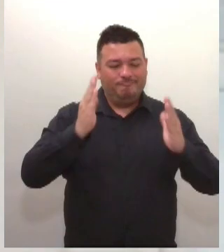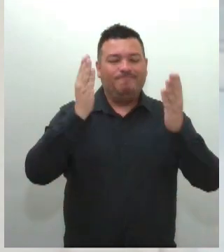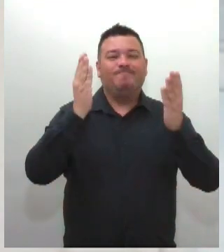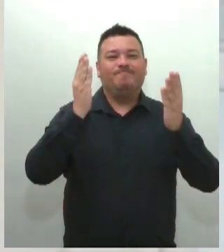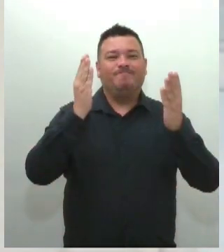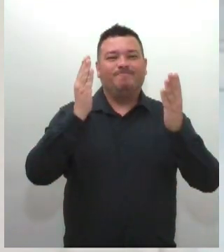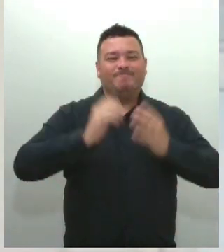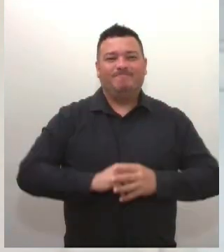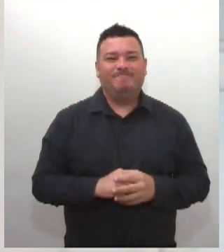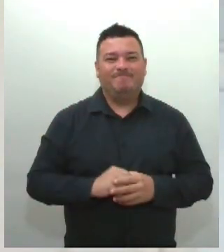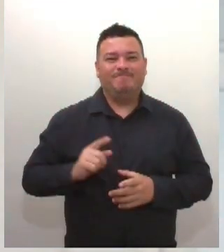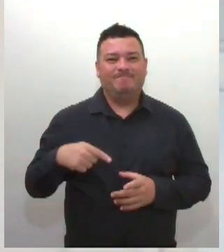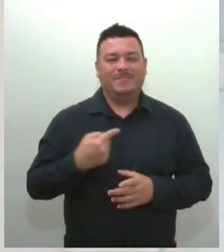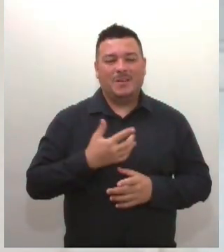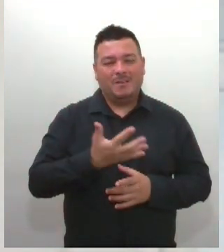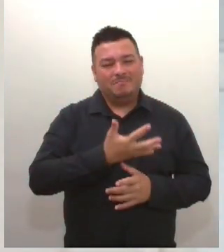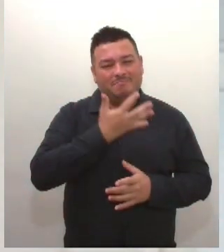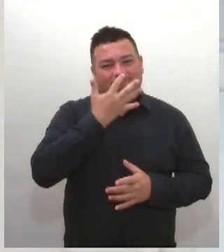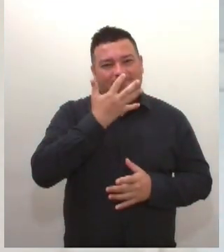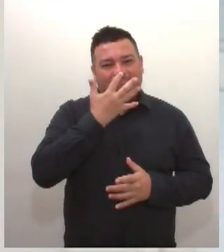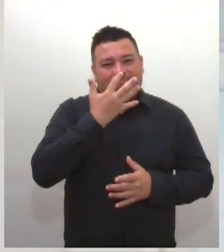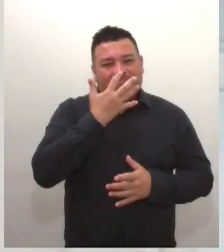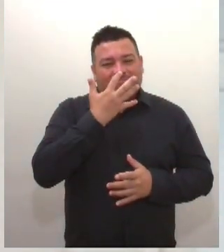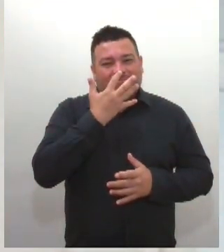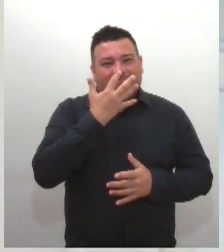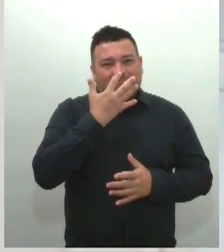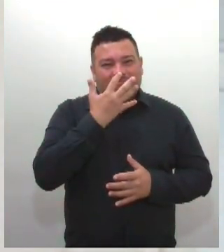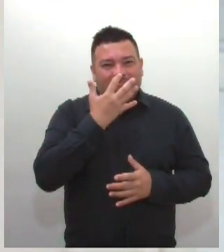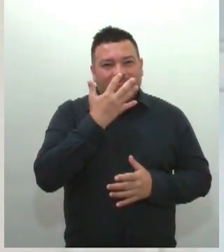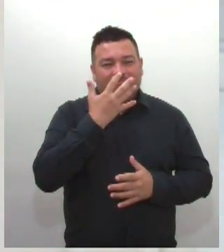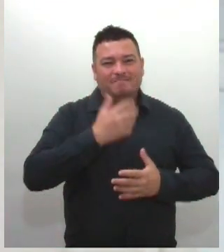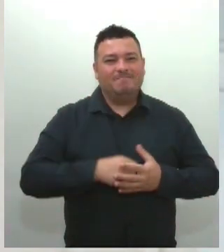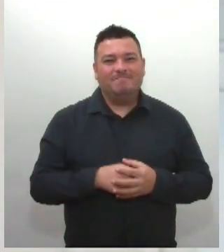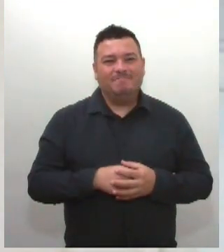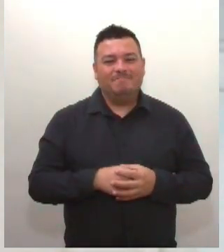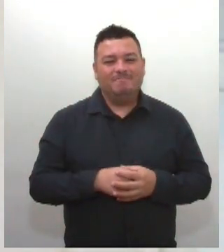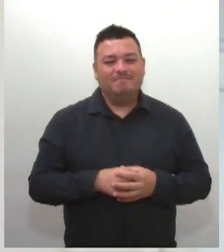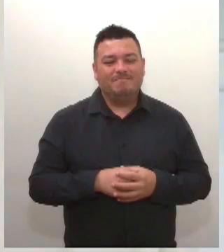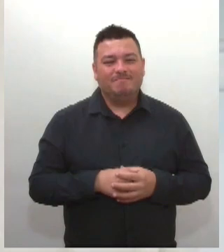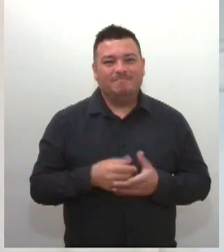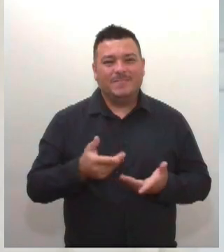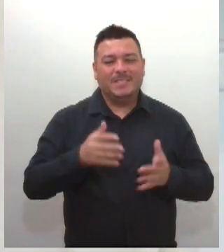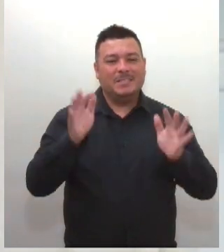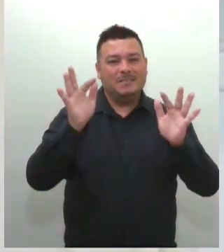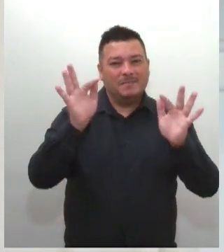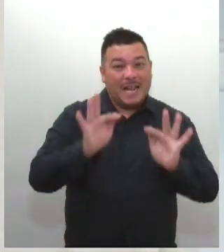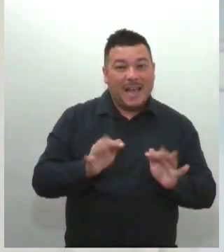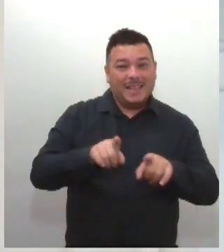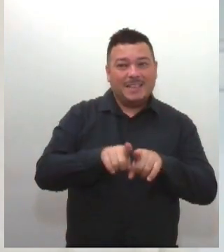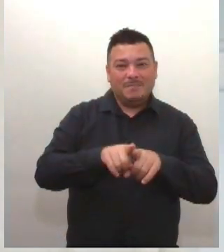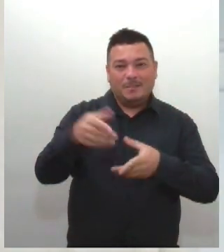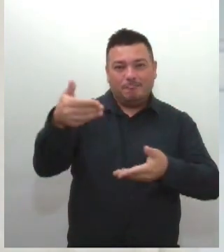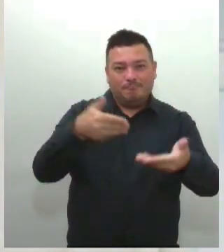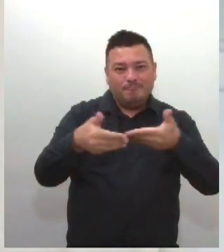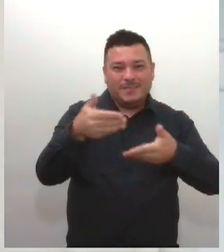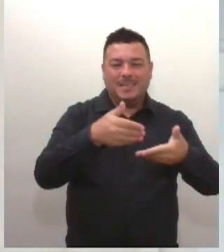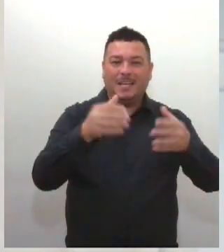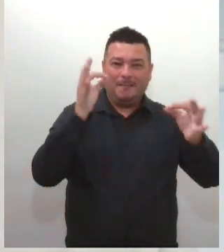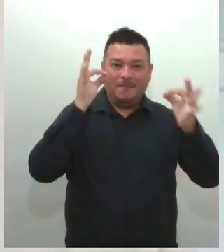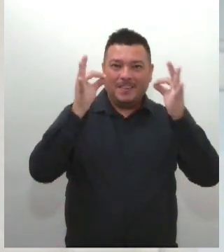contemplar e felicitar a chegada da psicanálise, uma